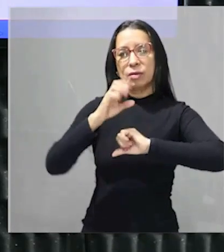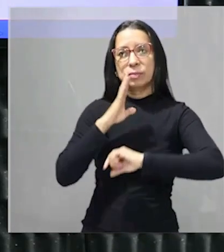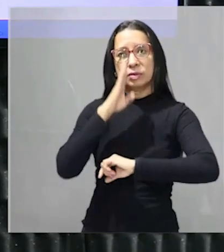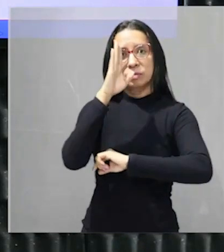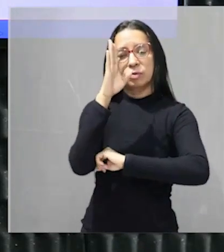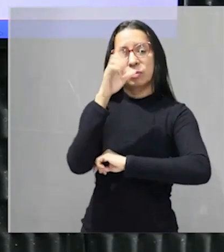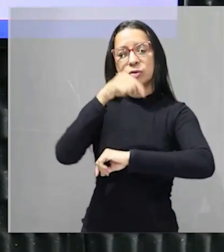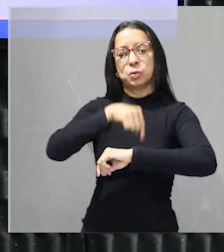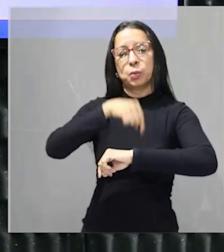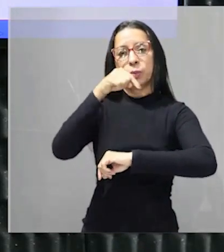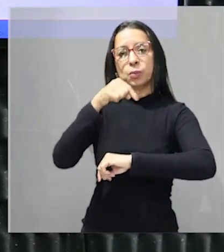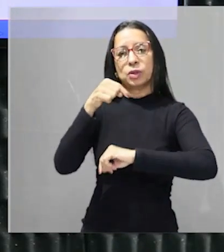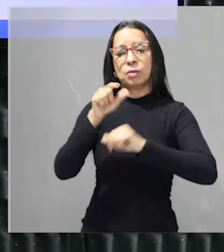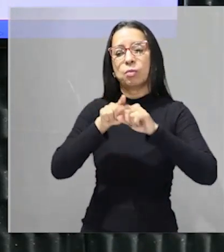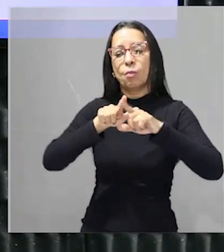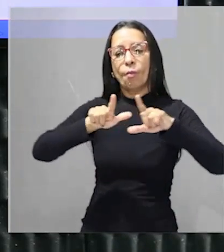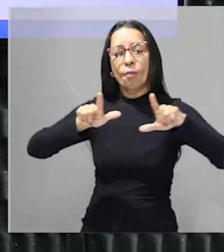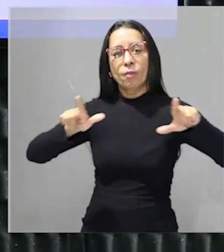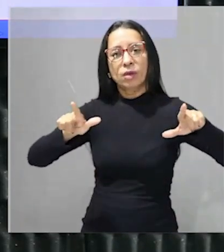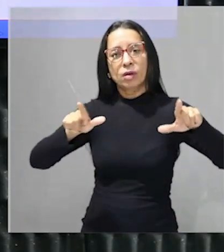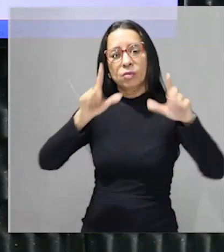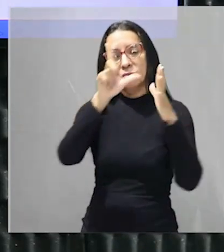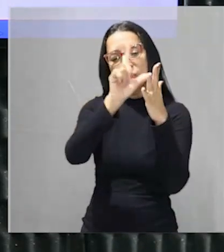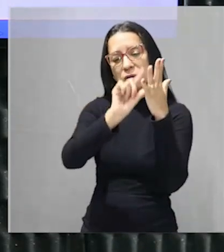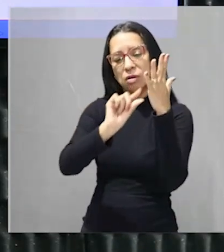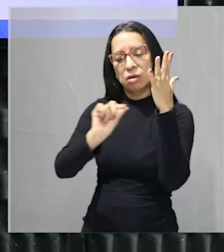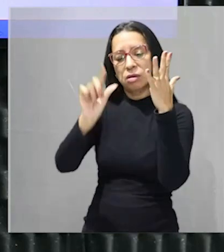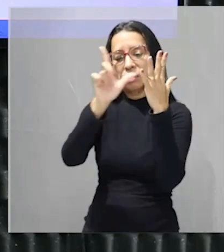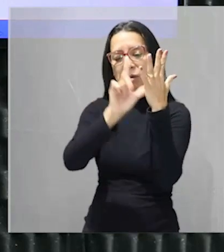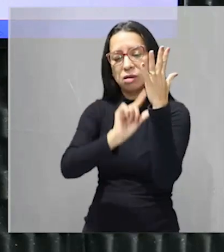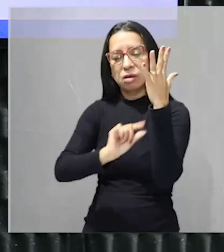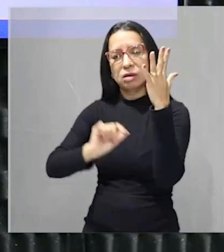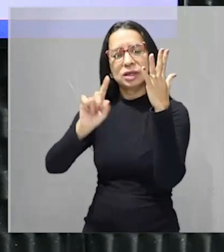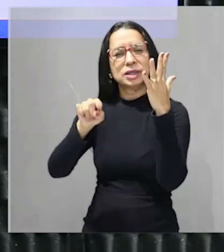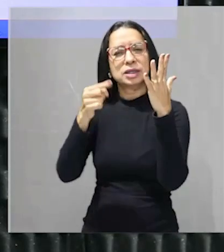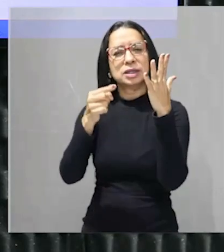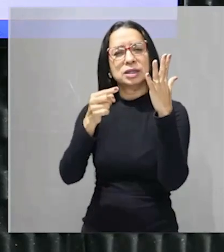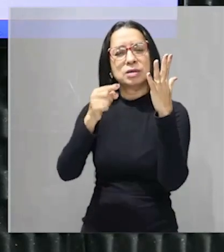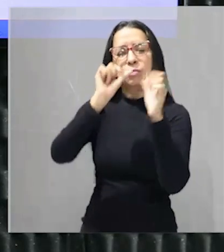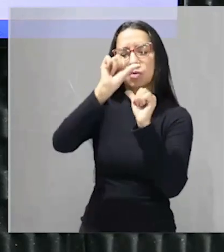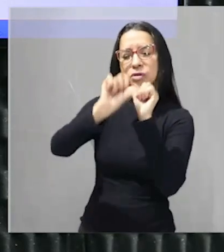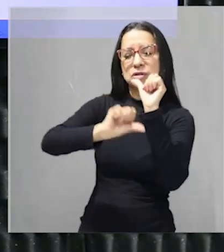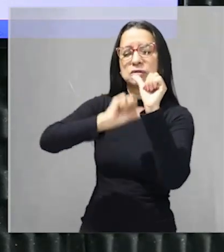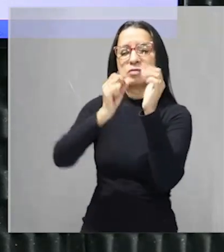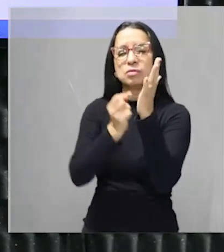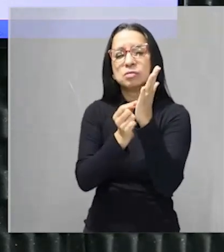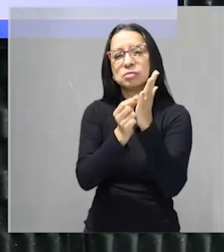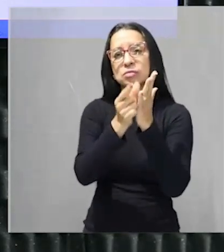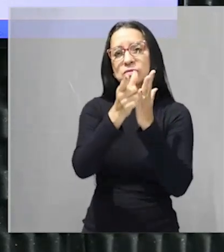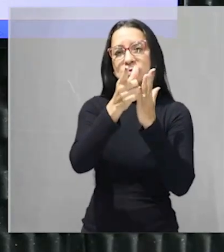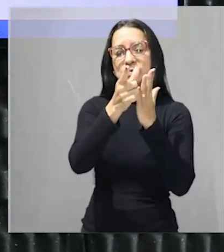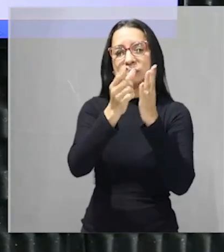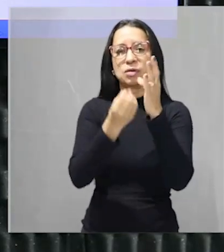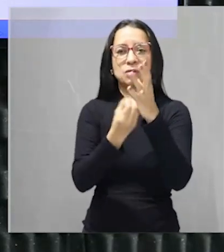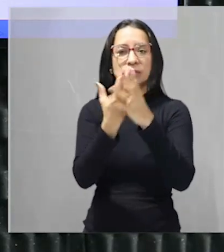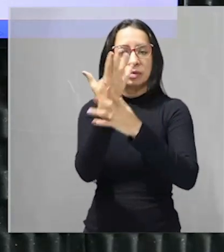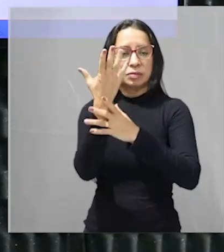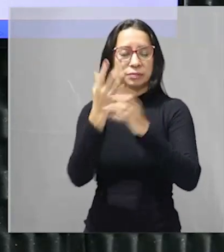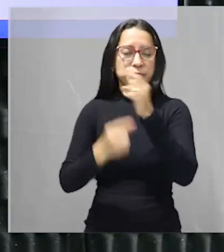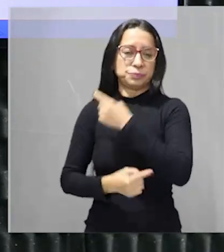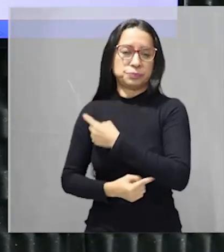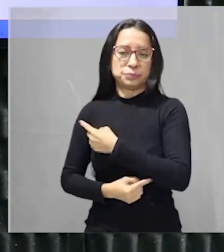folhas tendem a cair e depois quando volta a chover essas folhas tendem a nascer de novo é uma forma de adaptação do ambiente daí vem o nome floresta